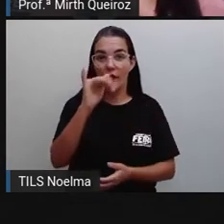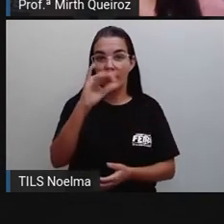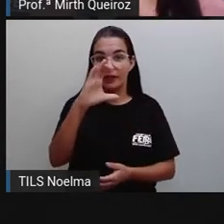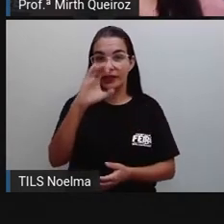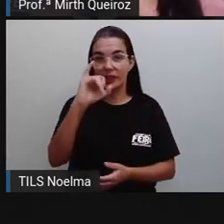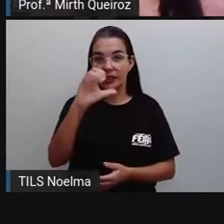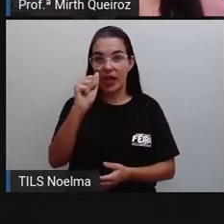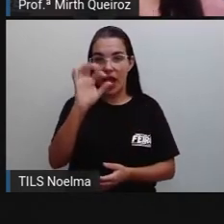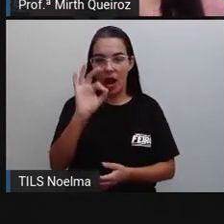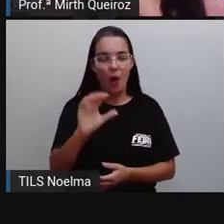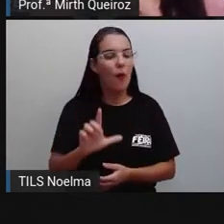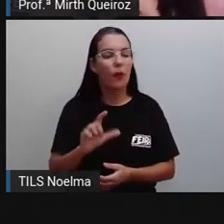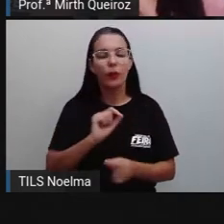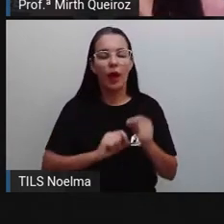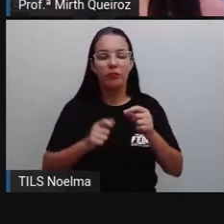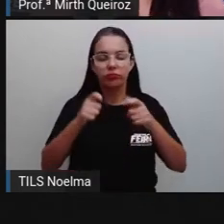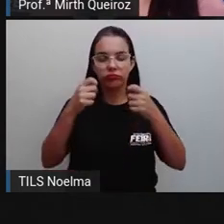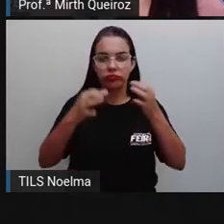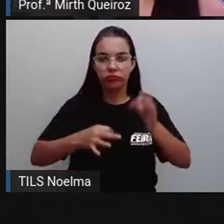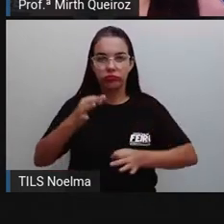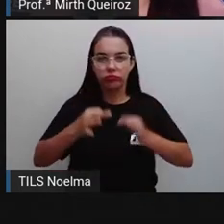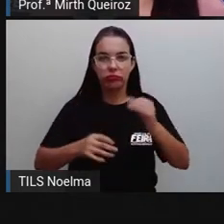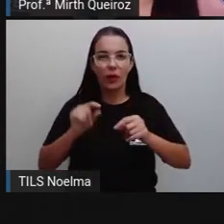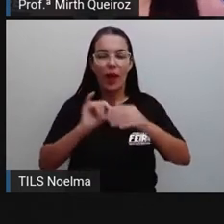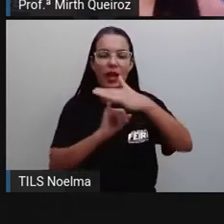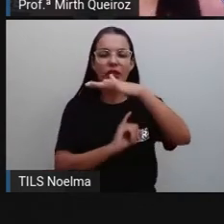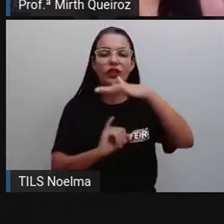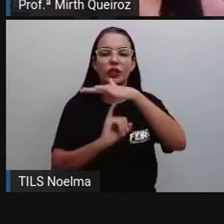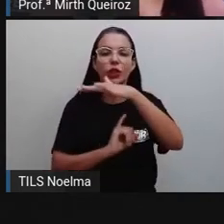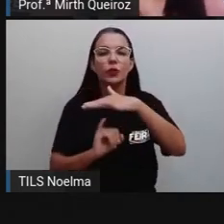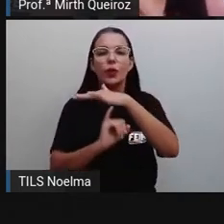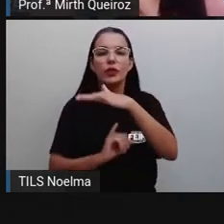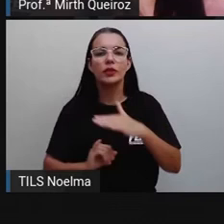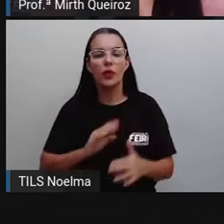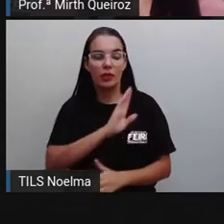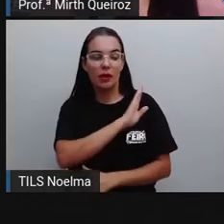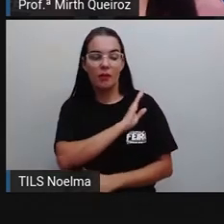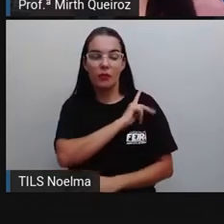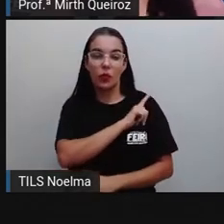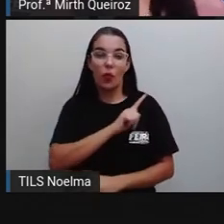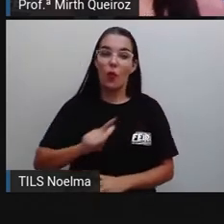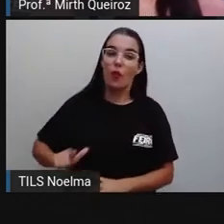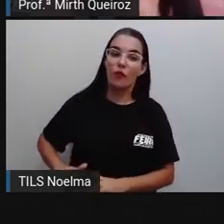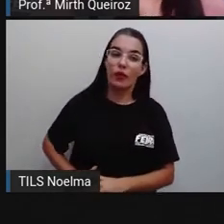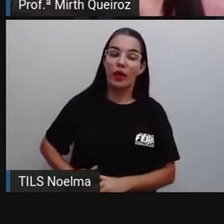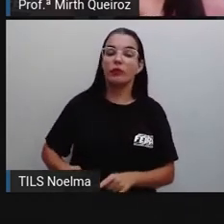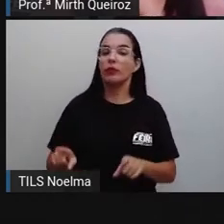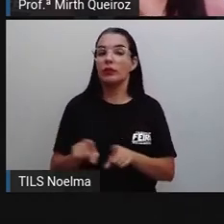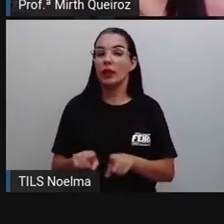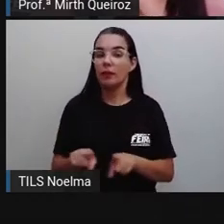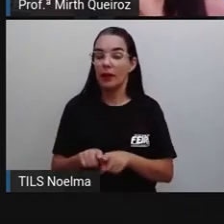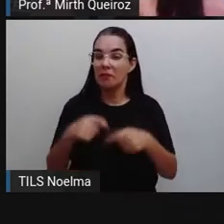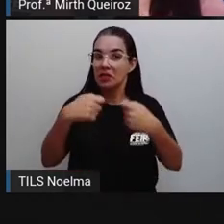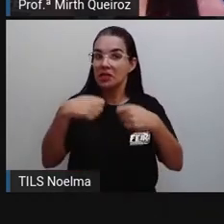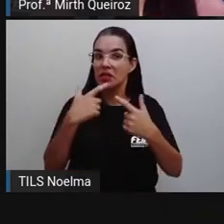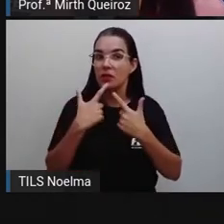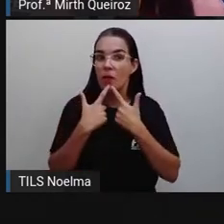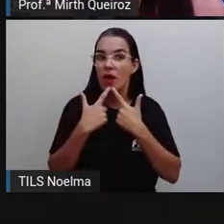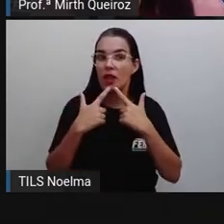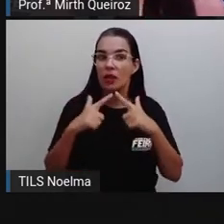documento, ele é utilizado em instituições públicas, né? Também vai exigir uma linguagem